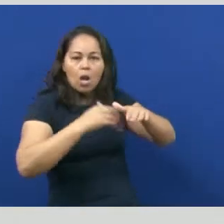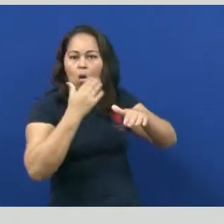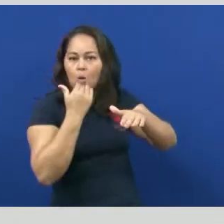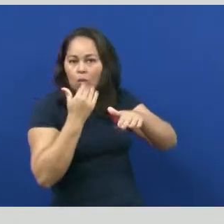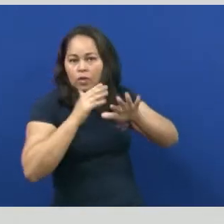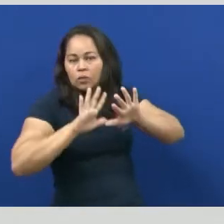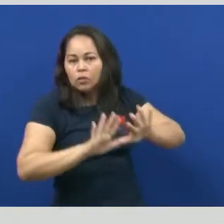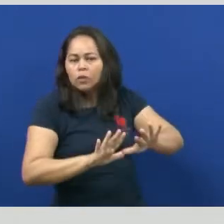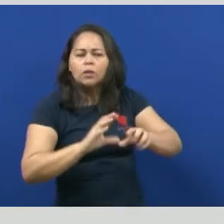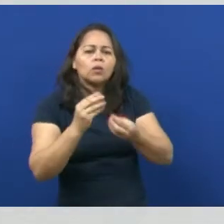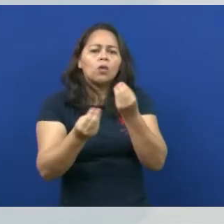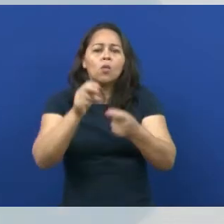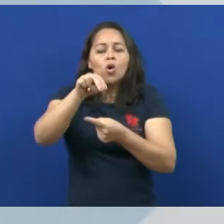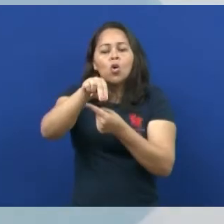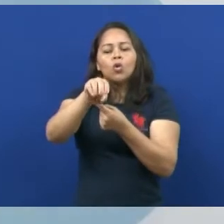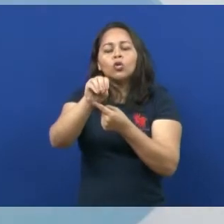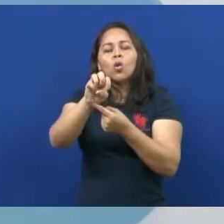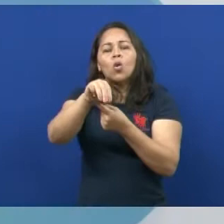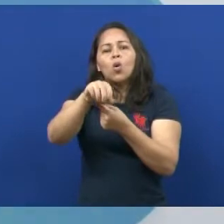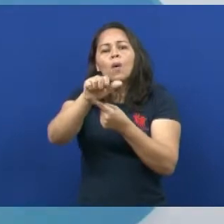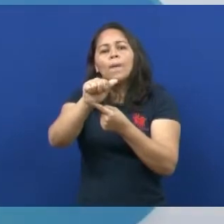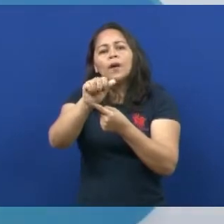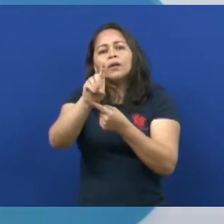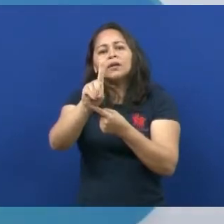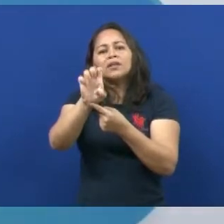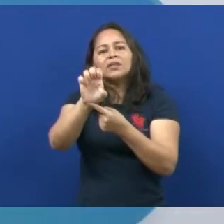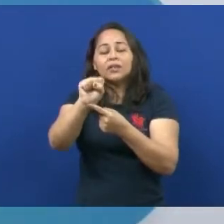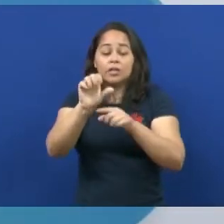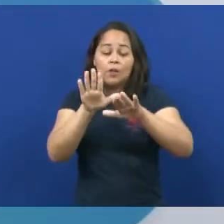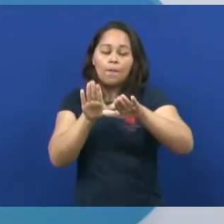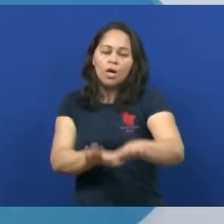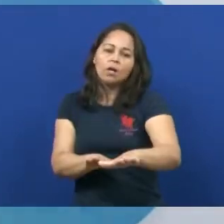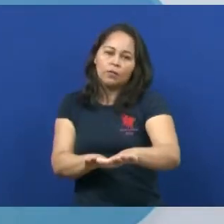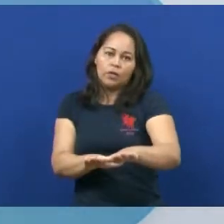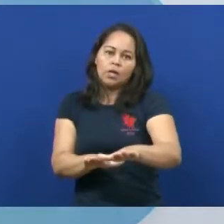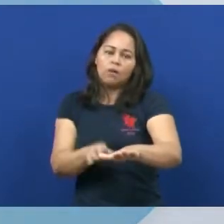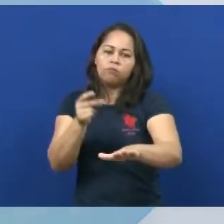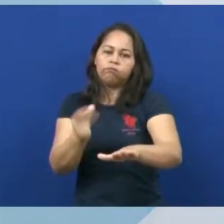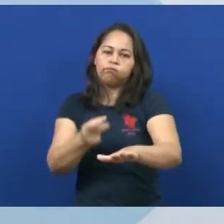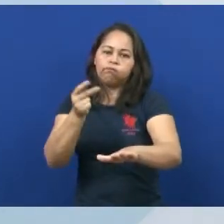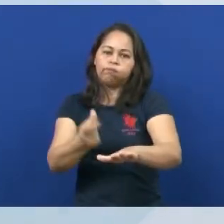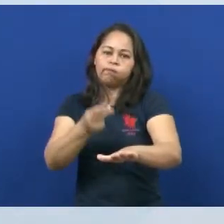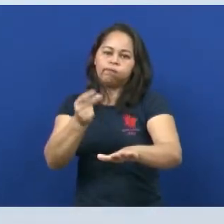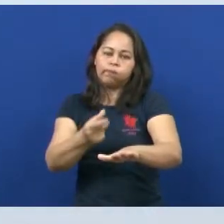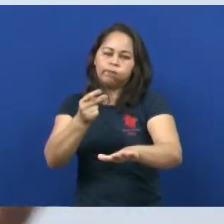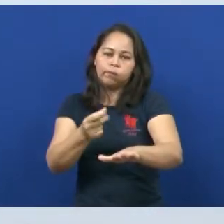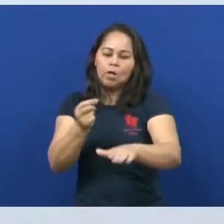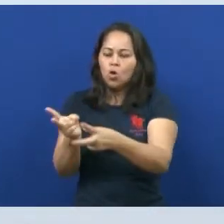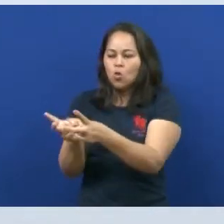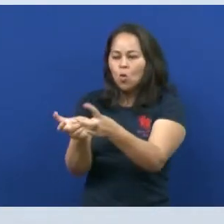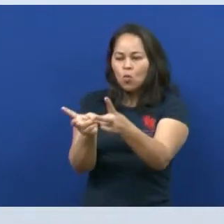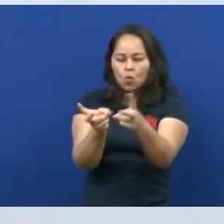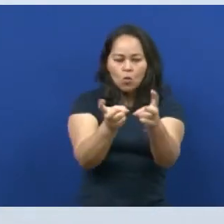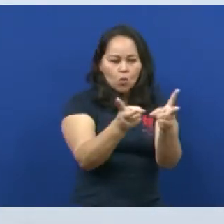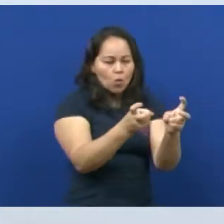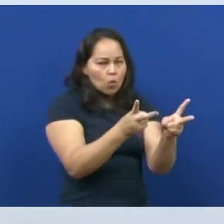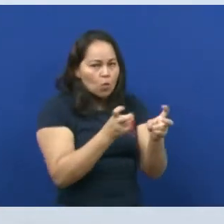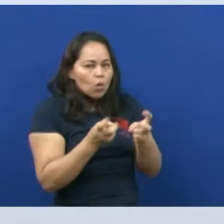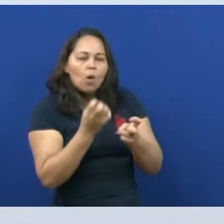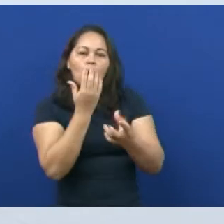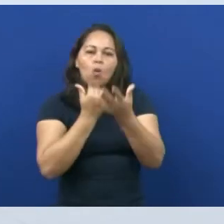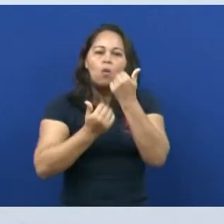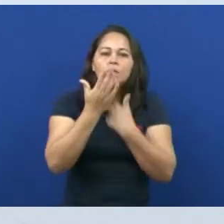nômades, eles não se estabeleciam em lugares, eles ficavam no território, eles consumiam aí tudo que aquele território poderia